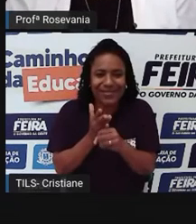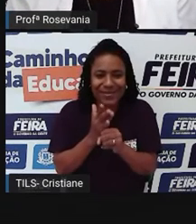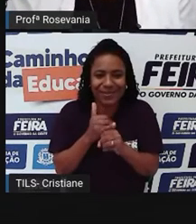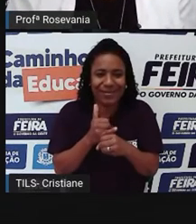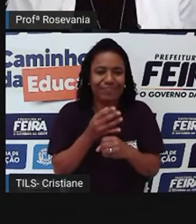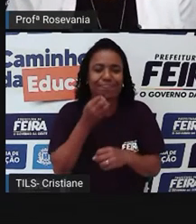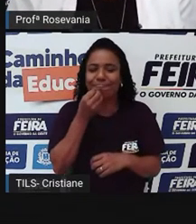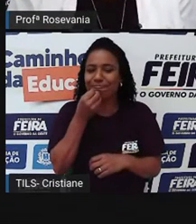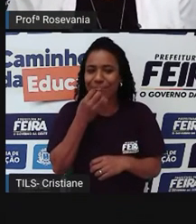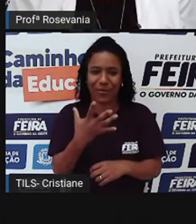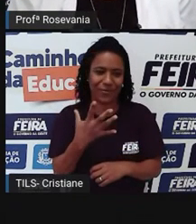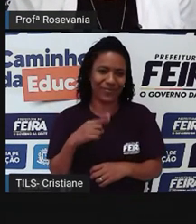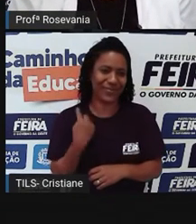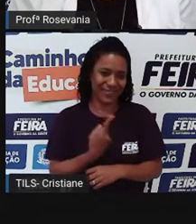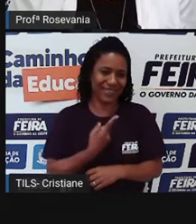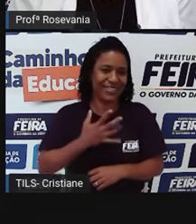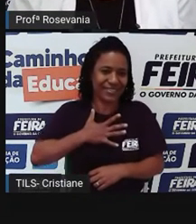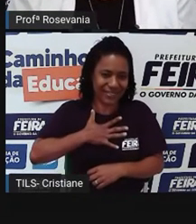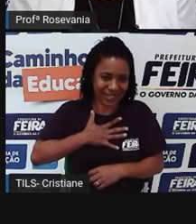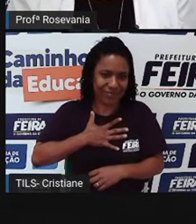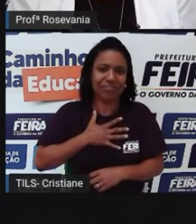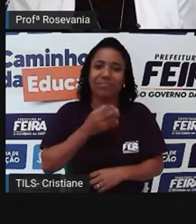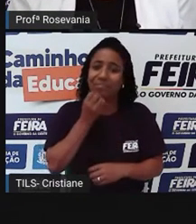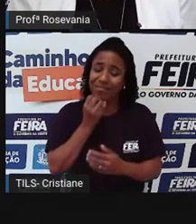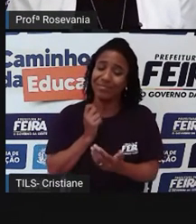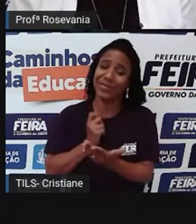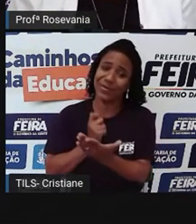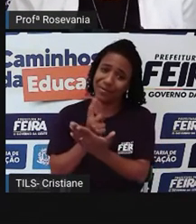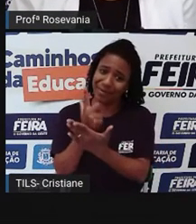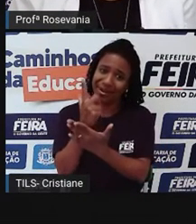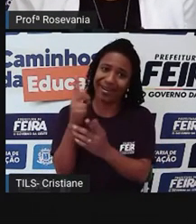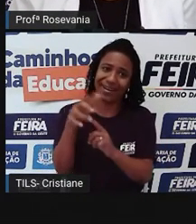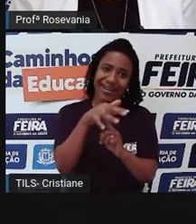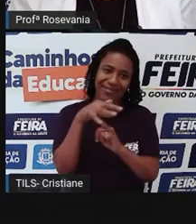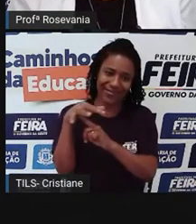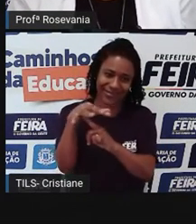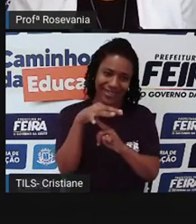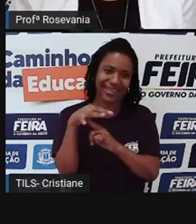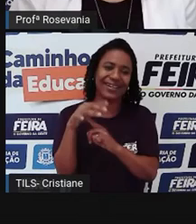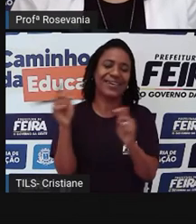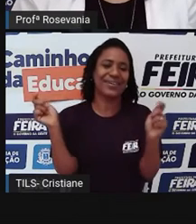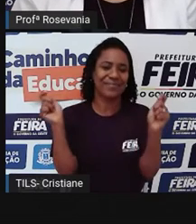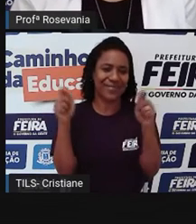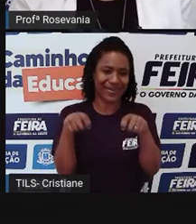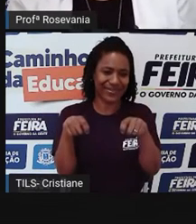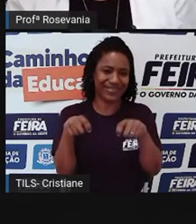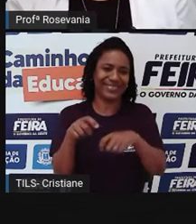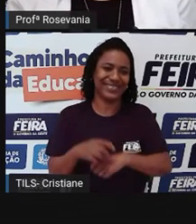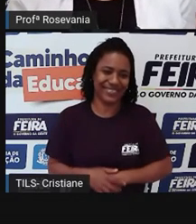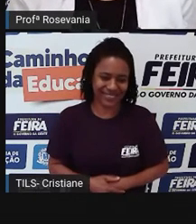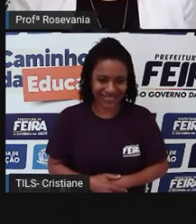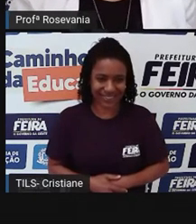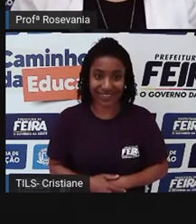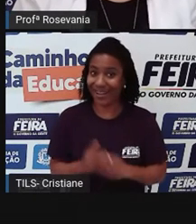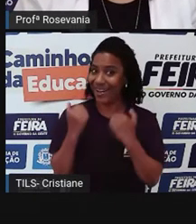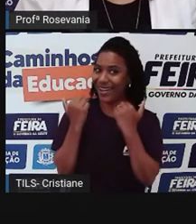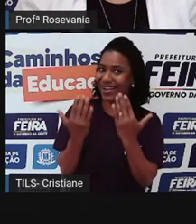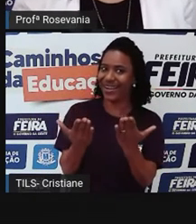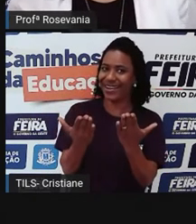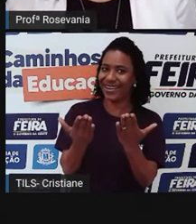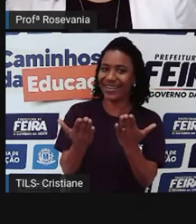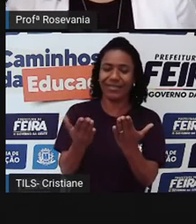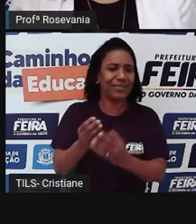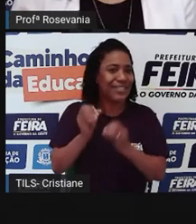você vai poder abastecer isso. Ah, agora vem o pulo do gato